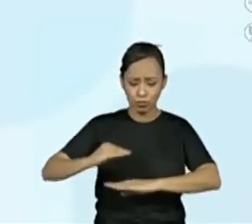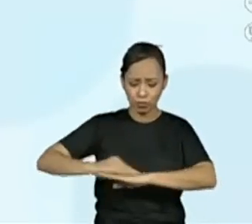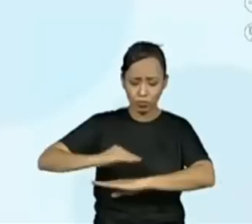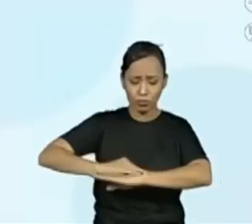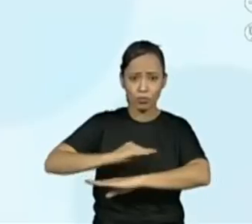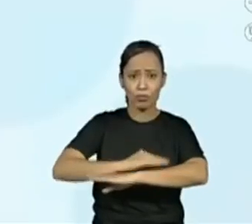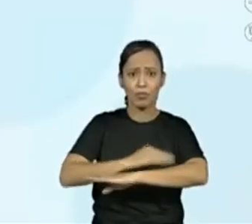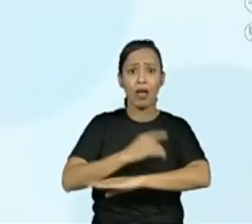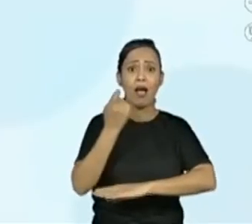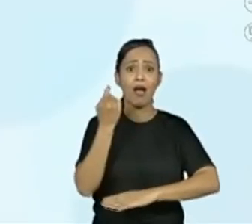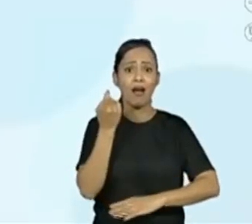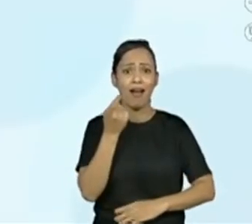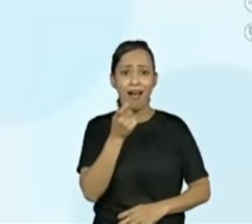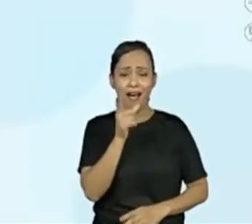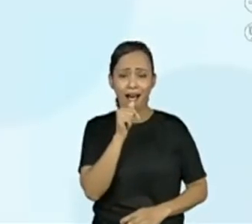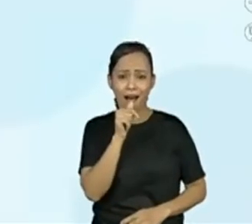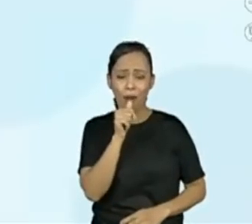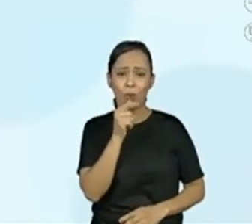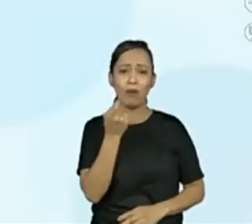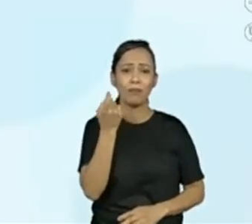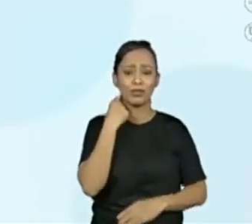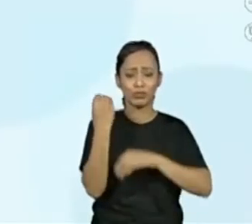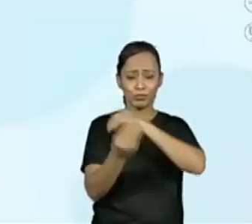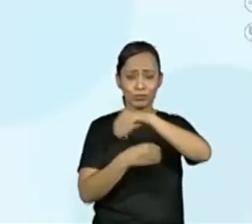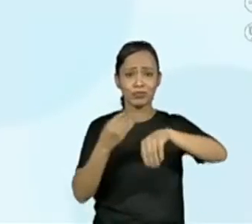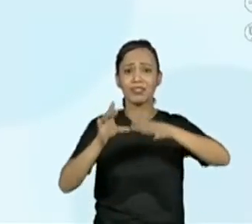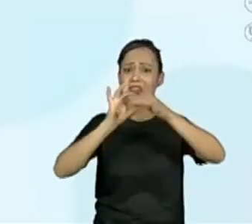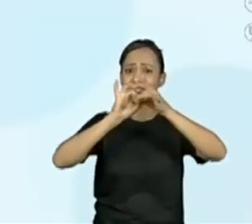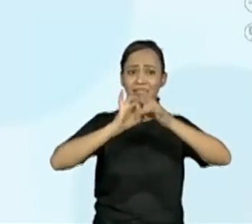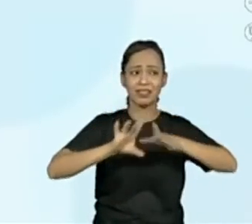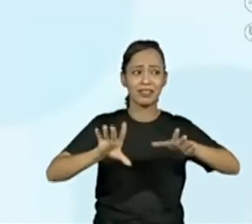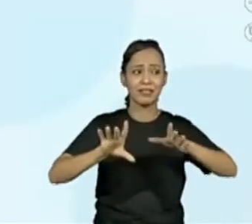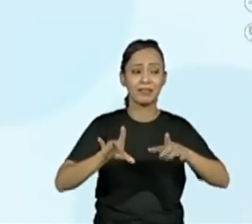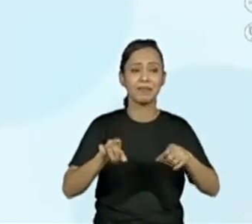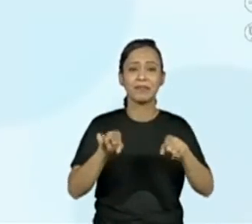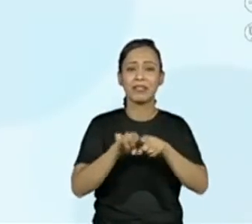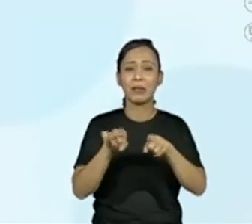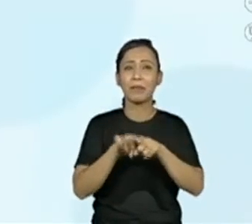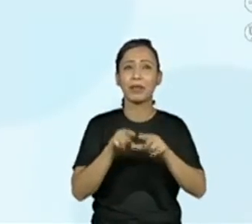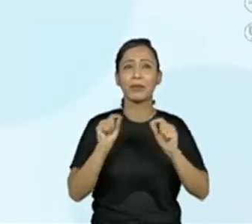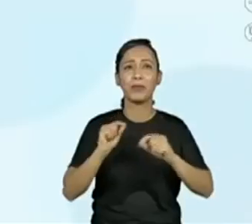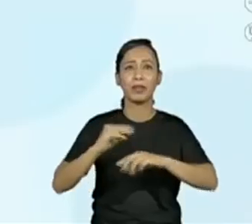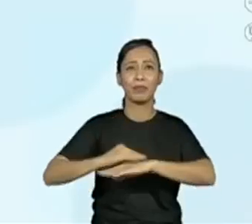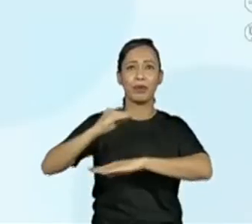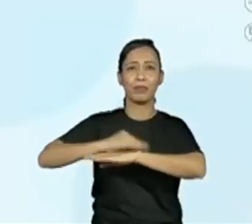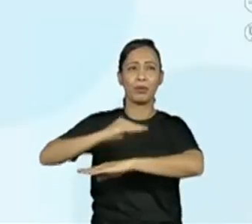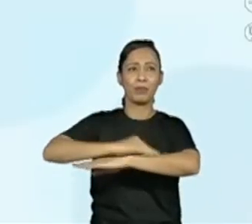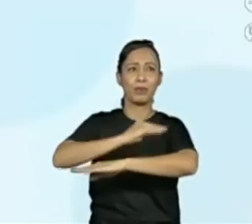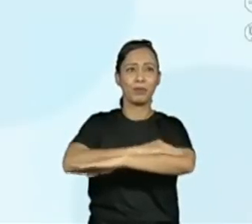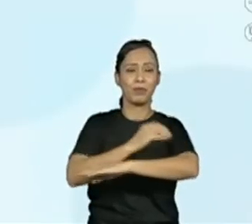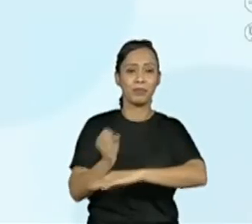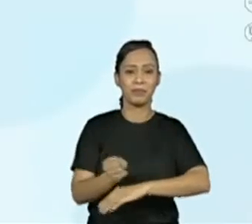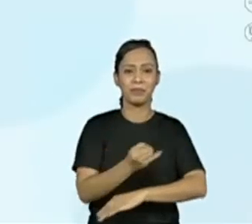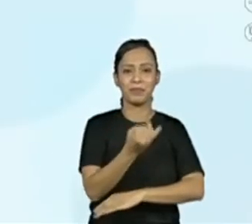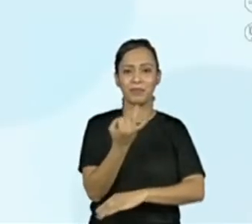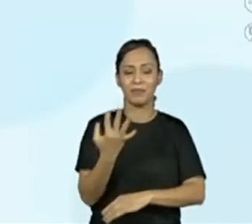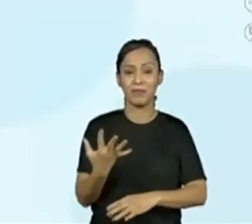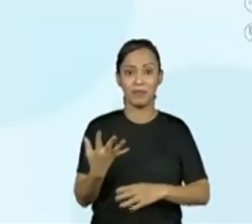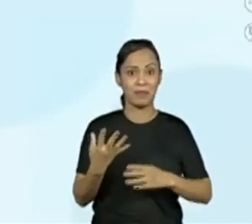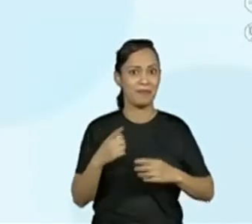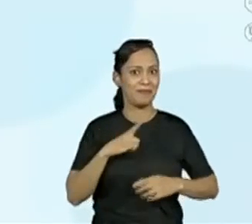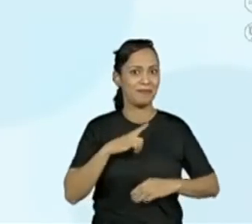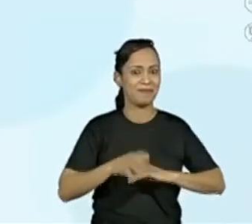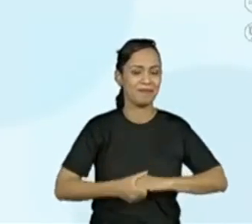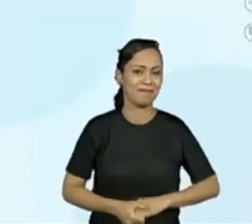Não são só patos de saltos, viu? São os saltos sinônimos de pulo. Isso mesmo. De pulos.